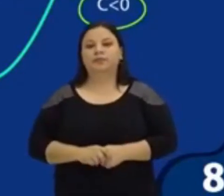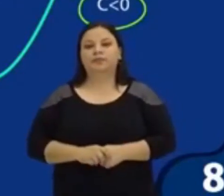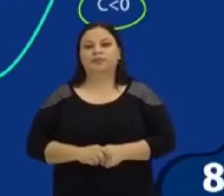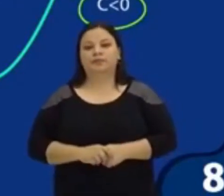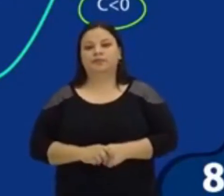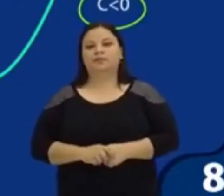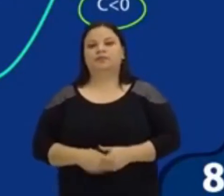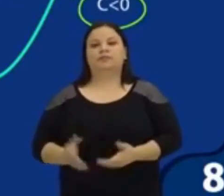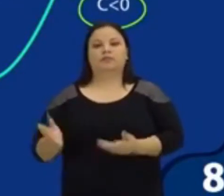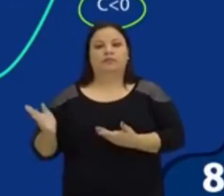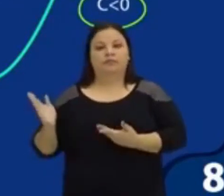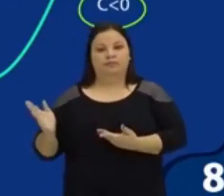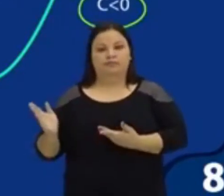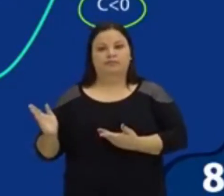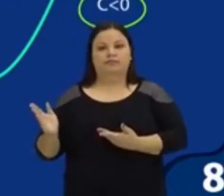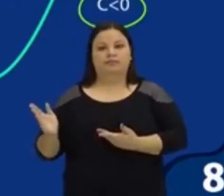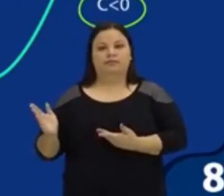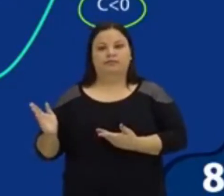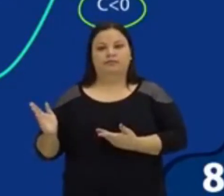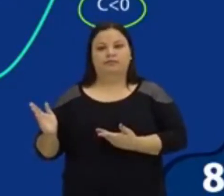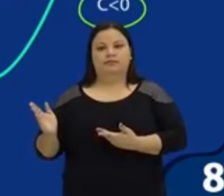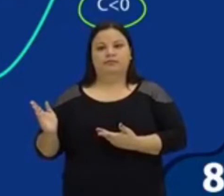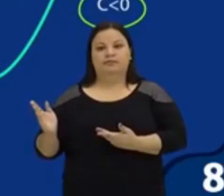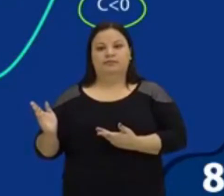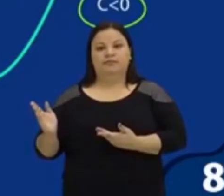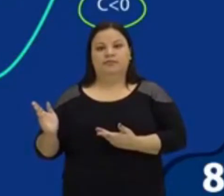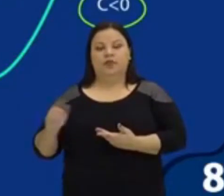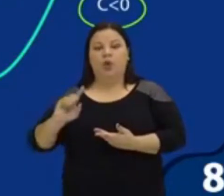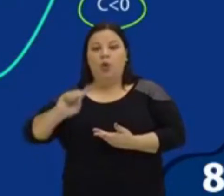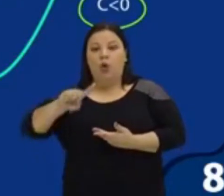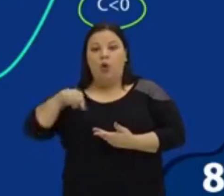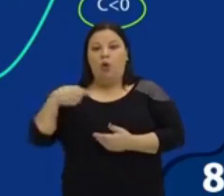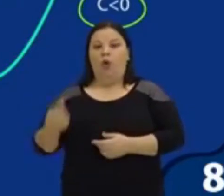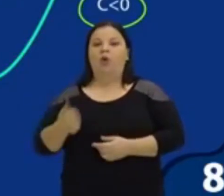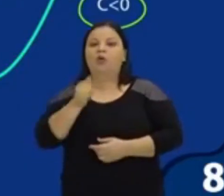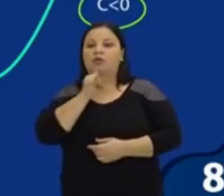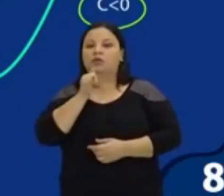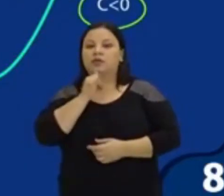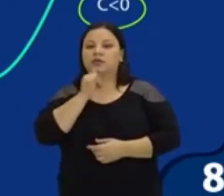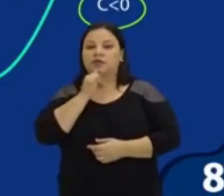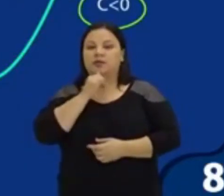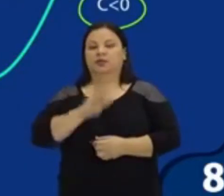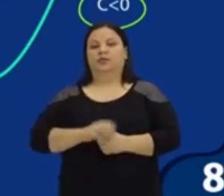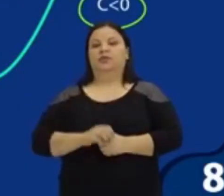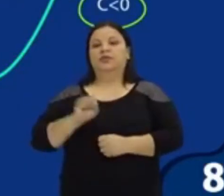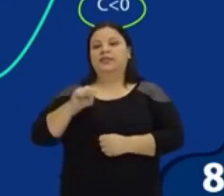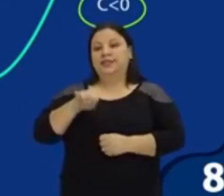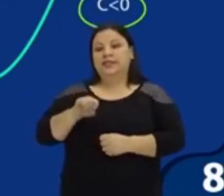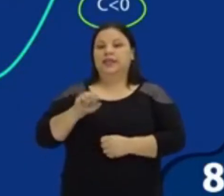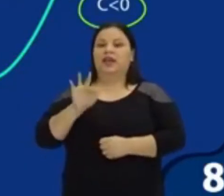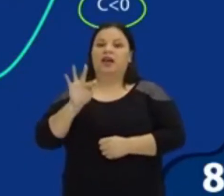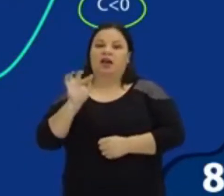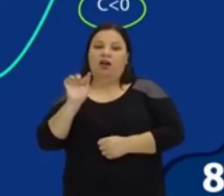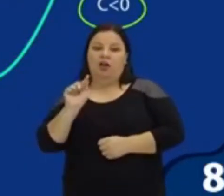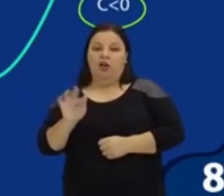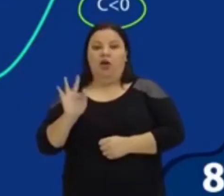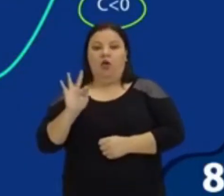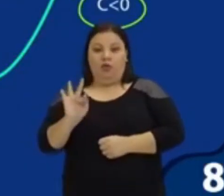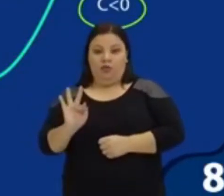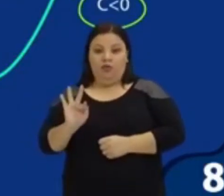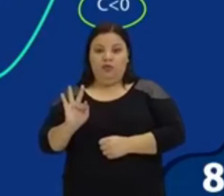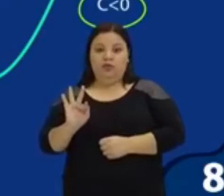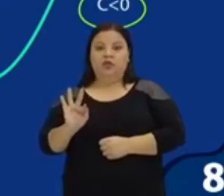qual seria um exemplo aqui para cada um? Só um exemplo rápido aqui, ó. Por exemplo, esse aqui eu poderia colocar assim, X² menos